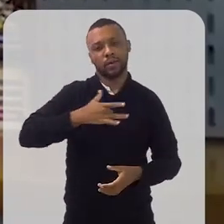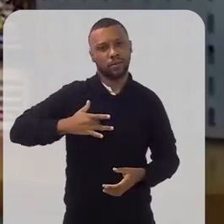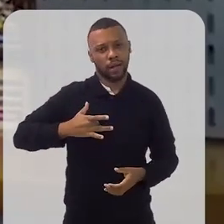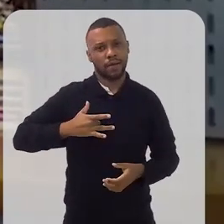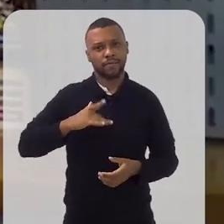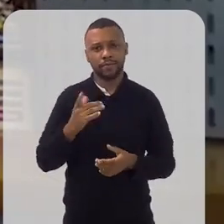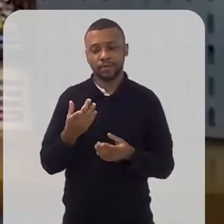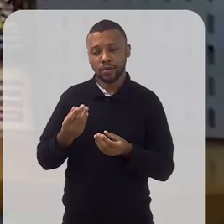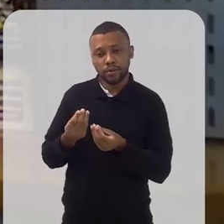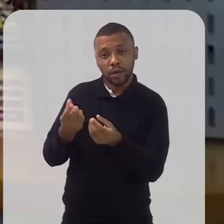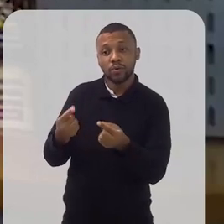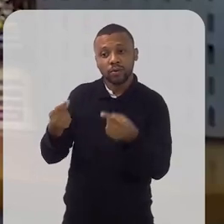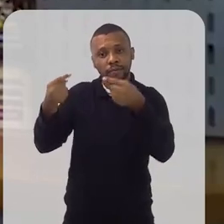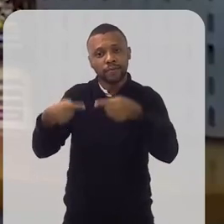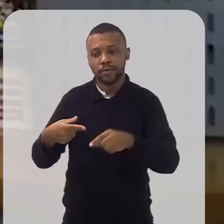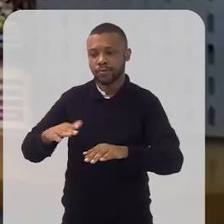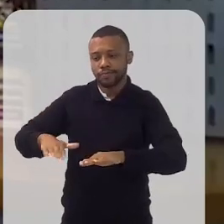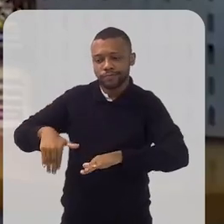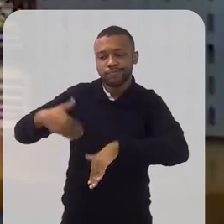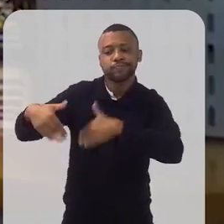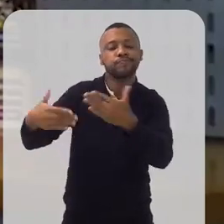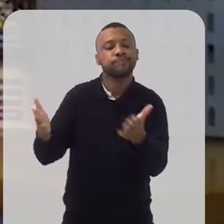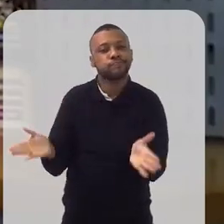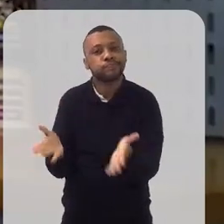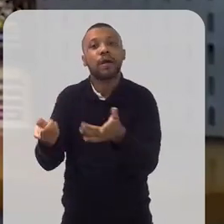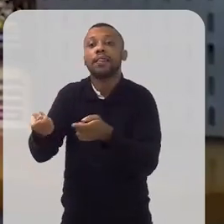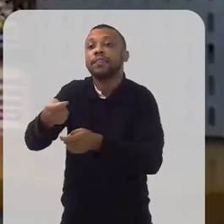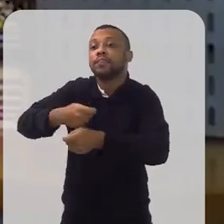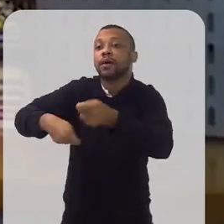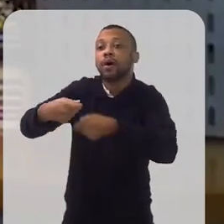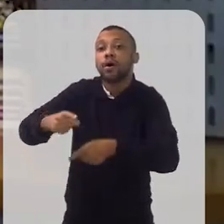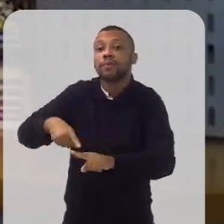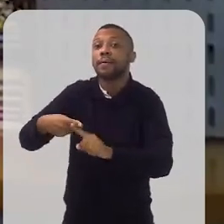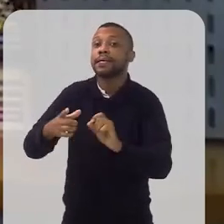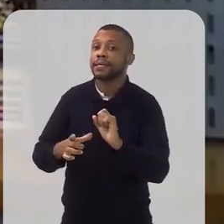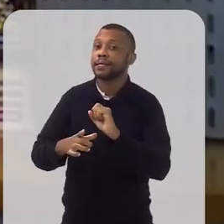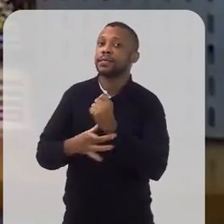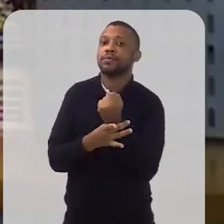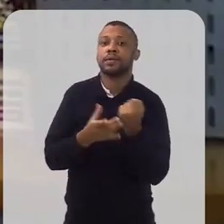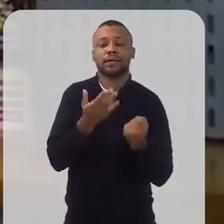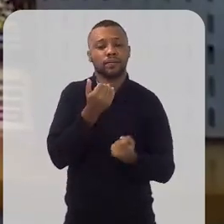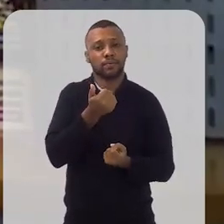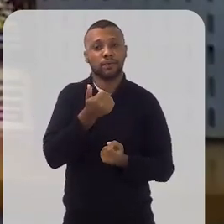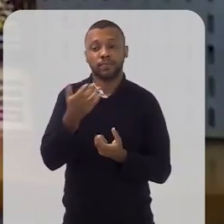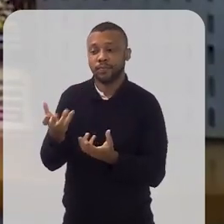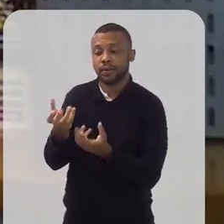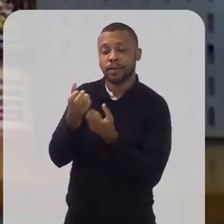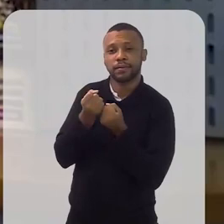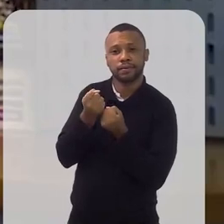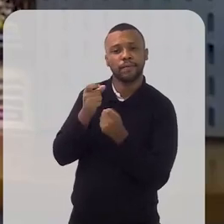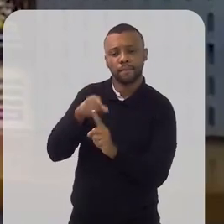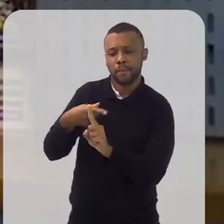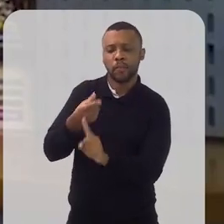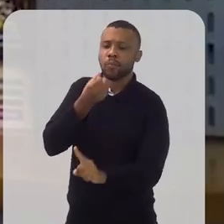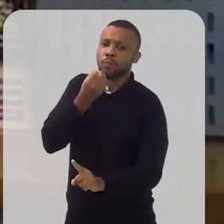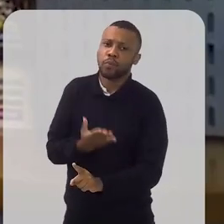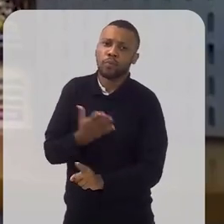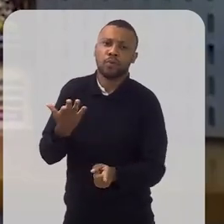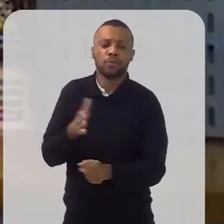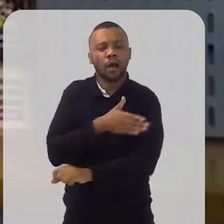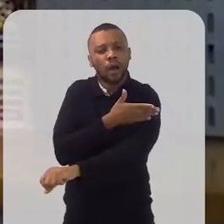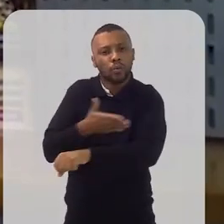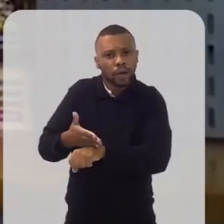colocando o desafio de desenvolvimento comunitário, promoção de negócios e segurança alimentar, tem uma receptividade muito